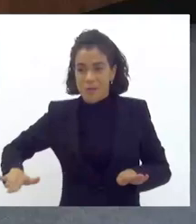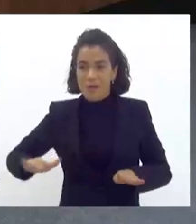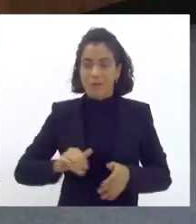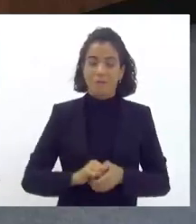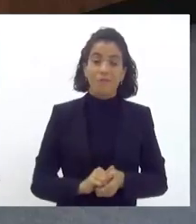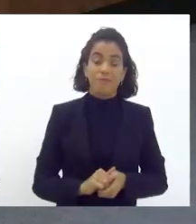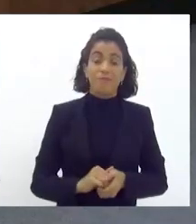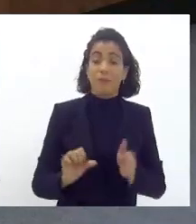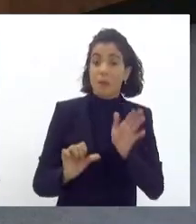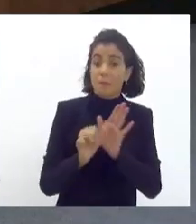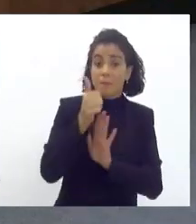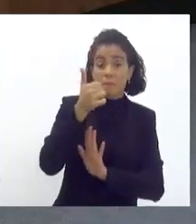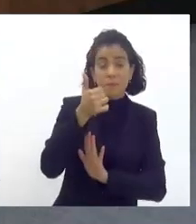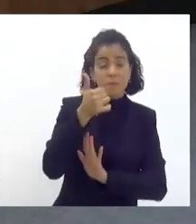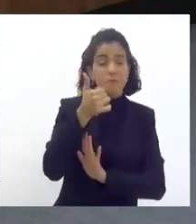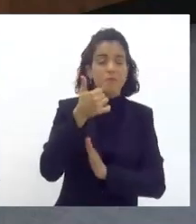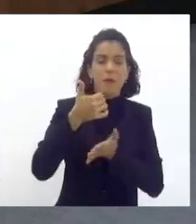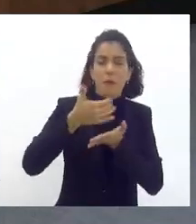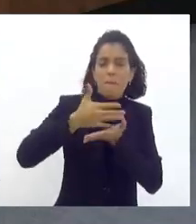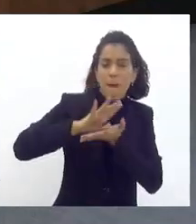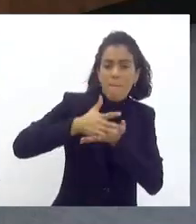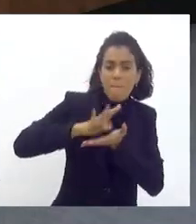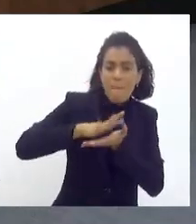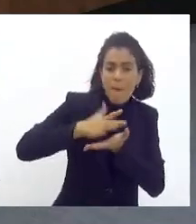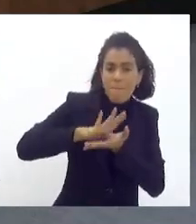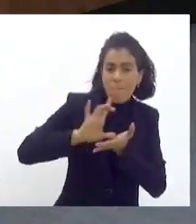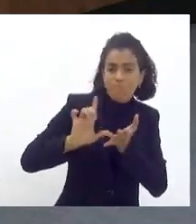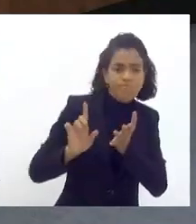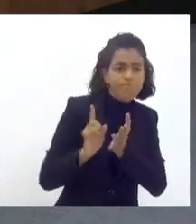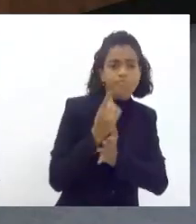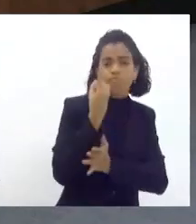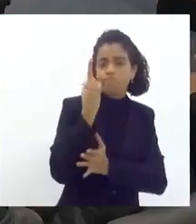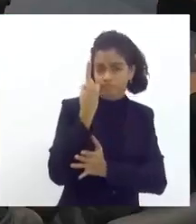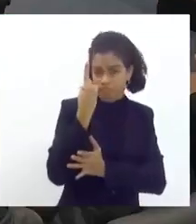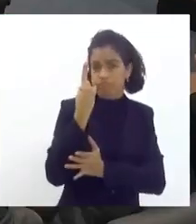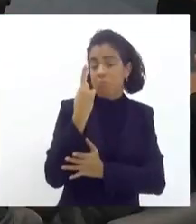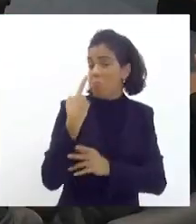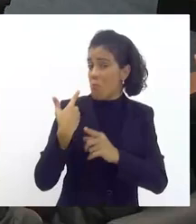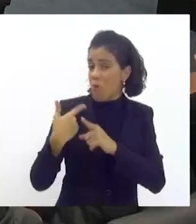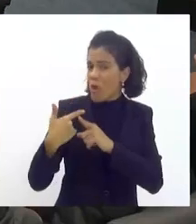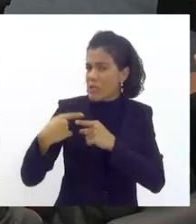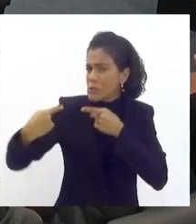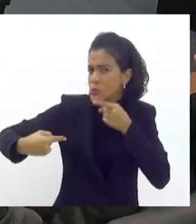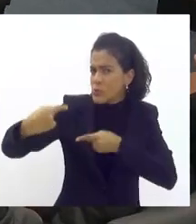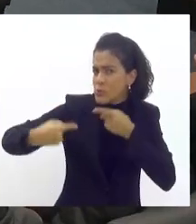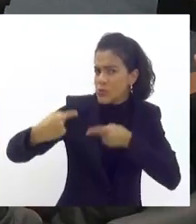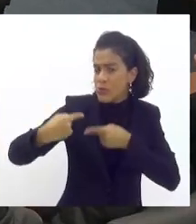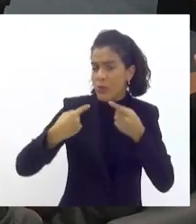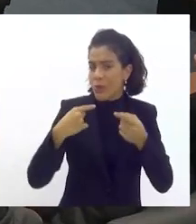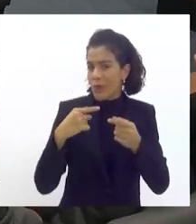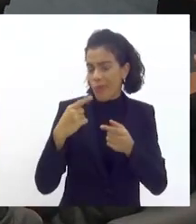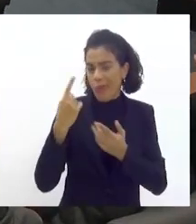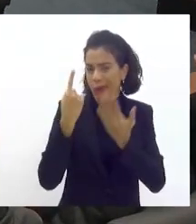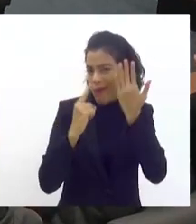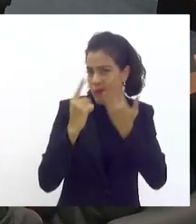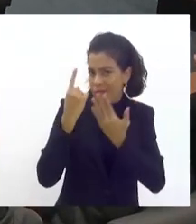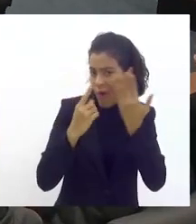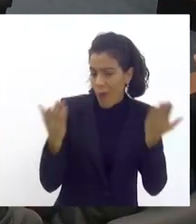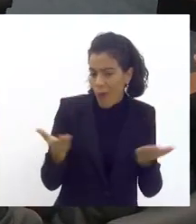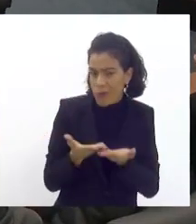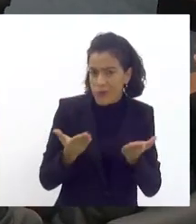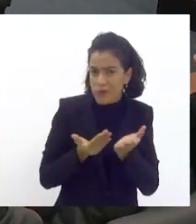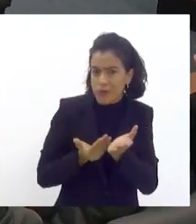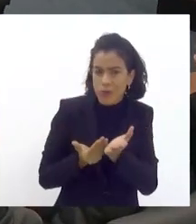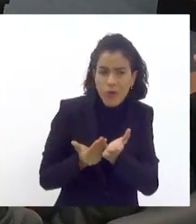a primeira escola de samba se nós estamos reunidos aqui hoje discutindo o carnaval nós estamos tudo